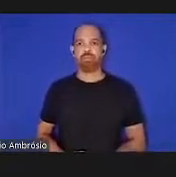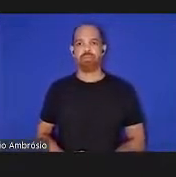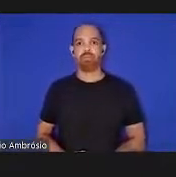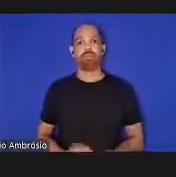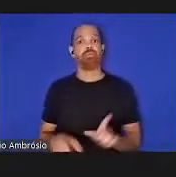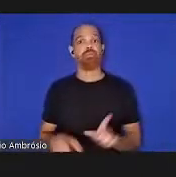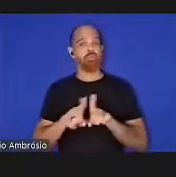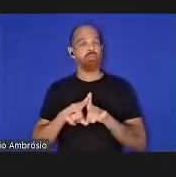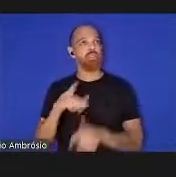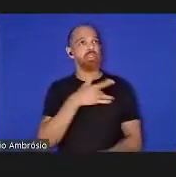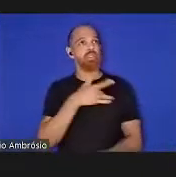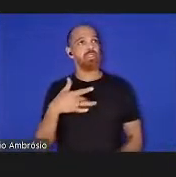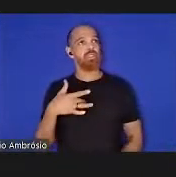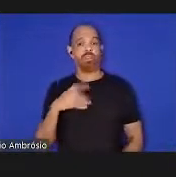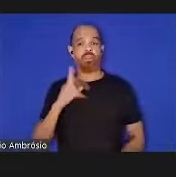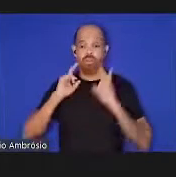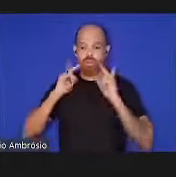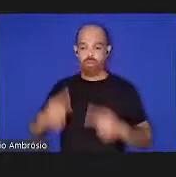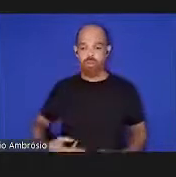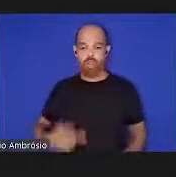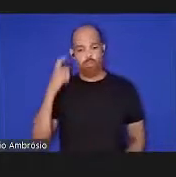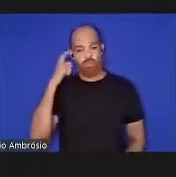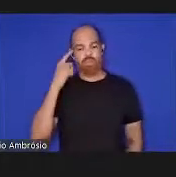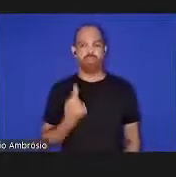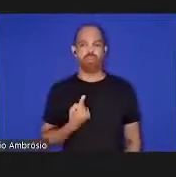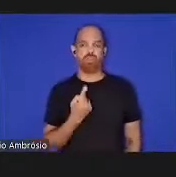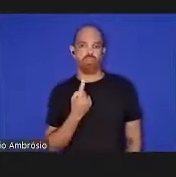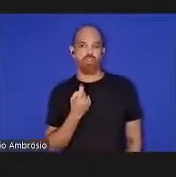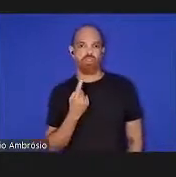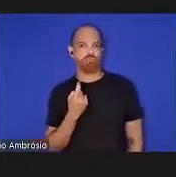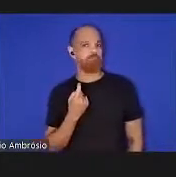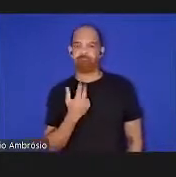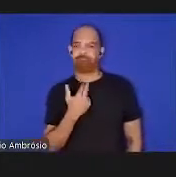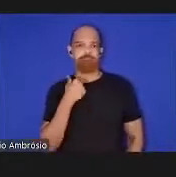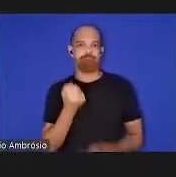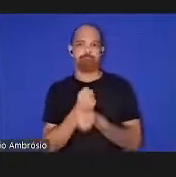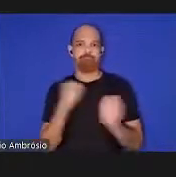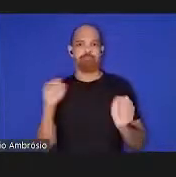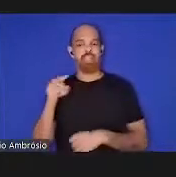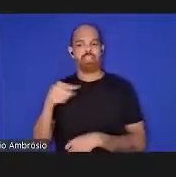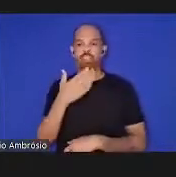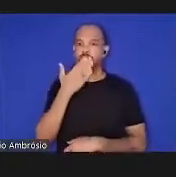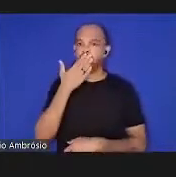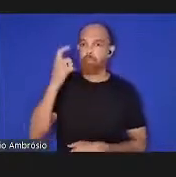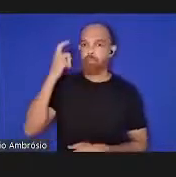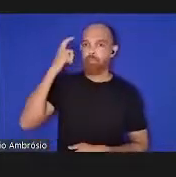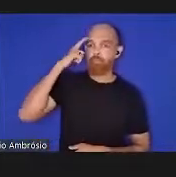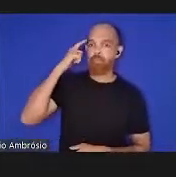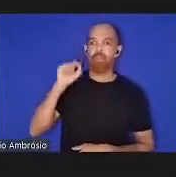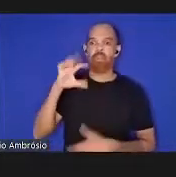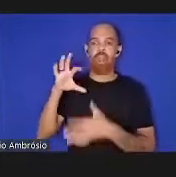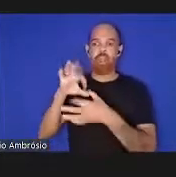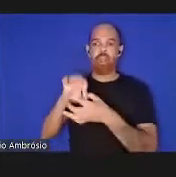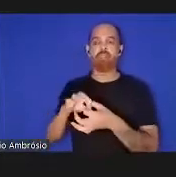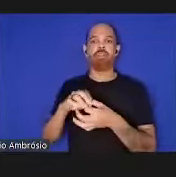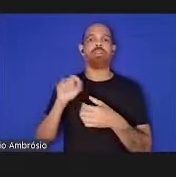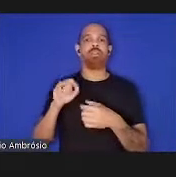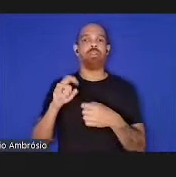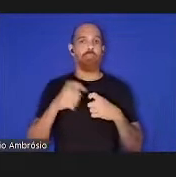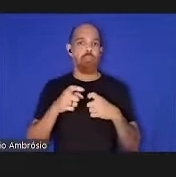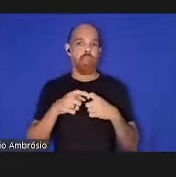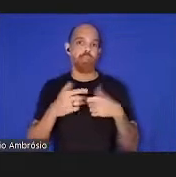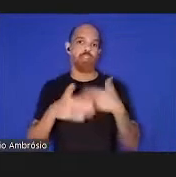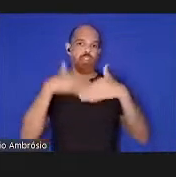apenas de uma forma individualista essa forma de pensar está associada a desenvolvimentos médicos muito importantes